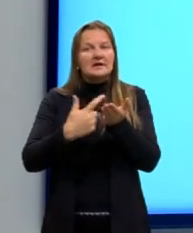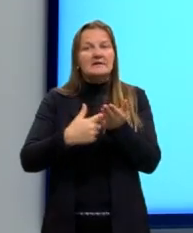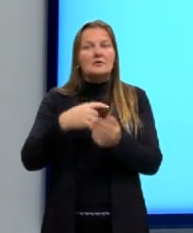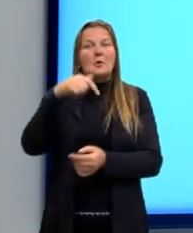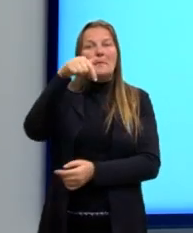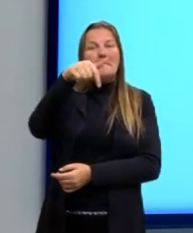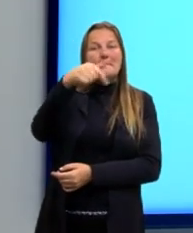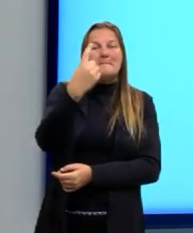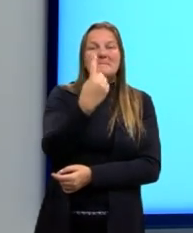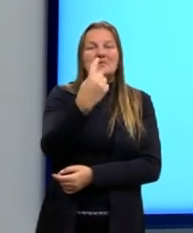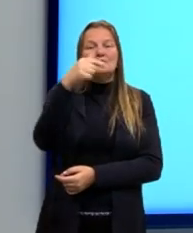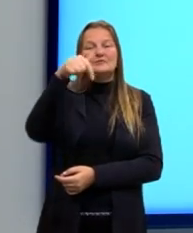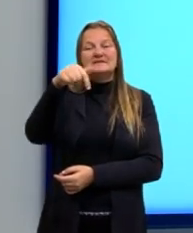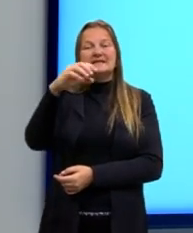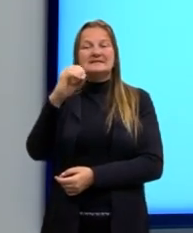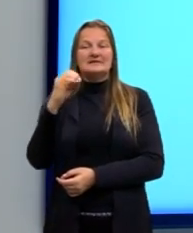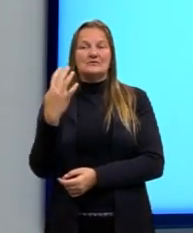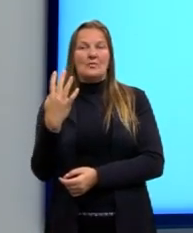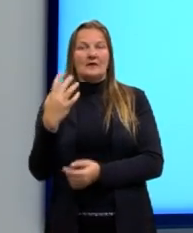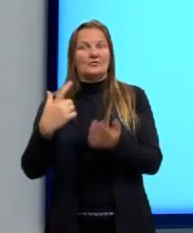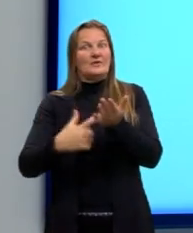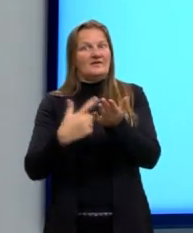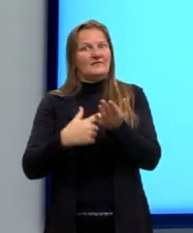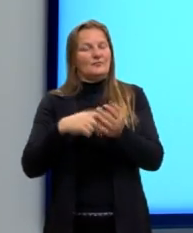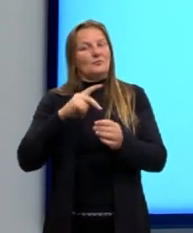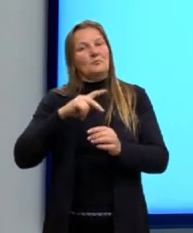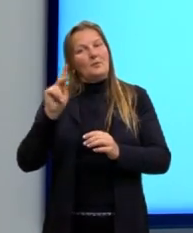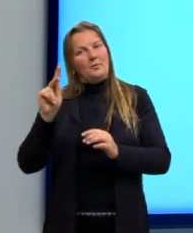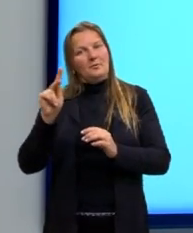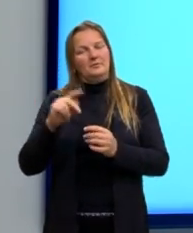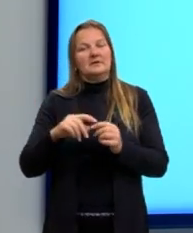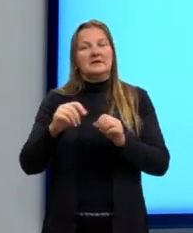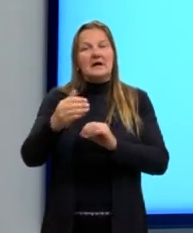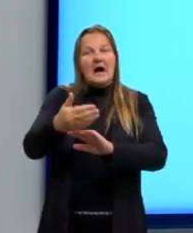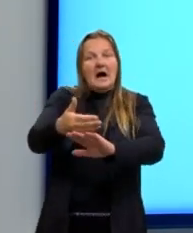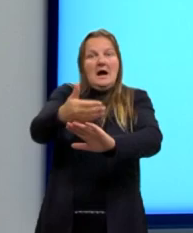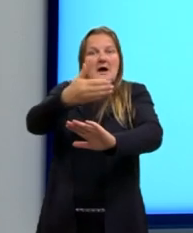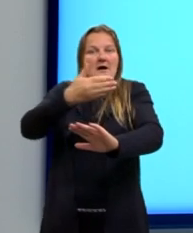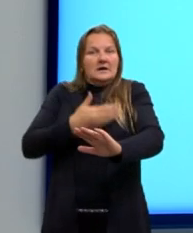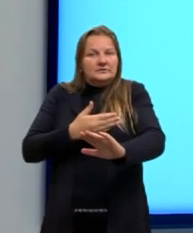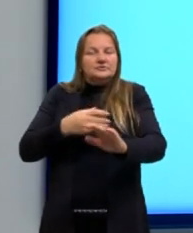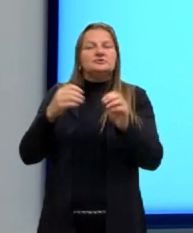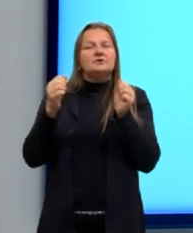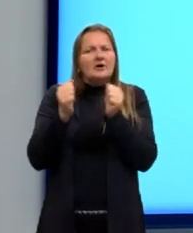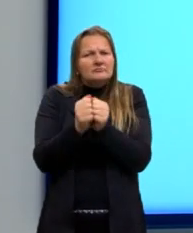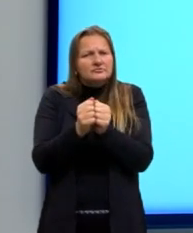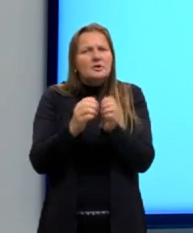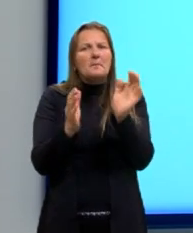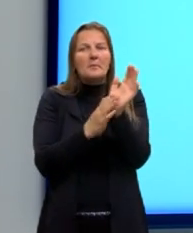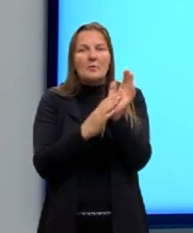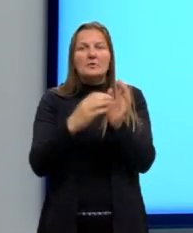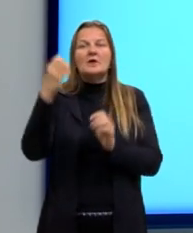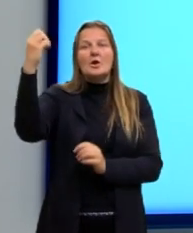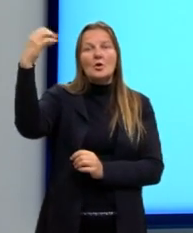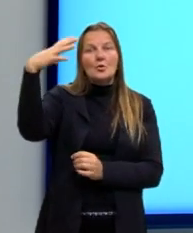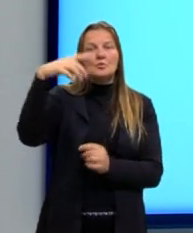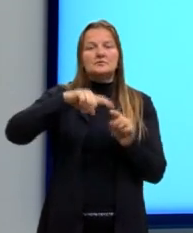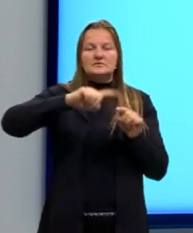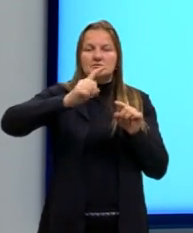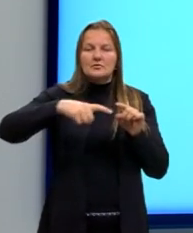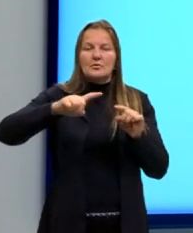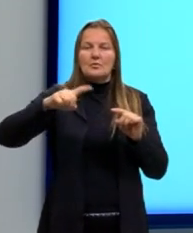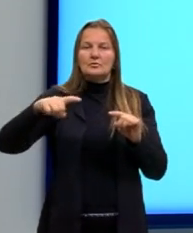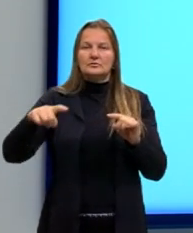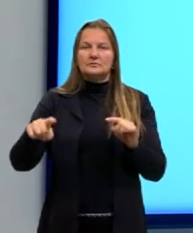1704. Então, juntamente com o Newton, já havia essa proposta da luz ser uma onda,